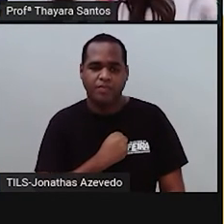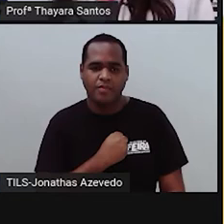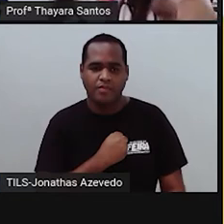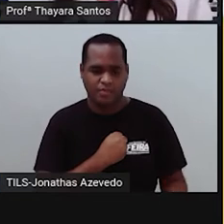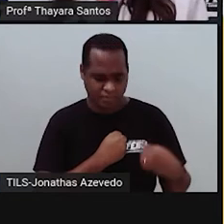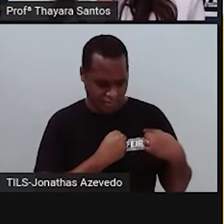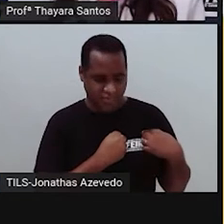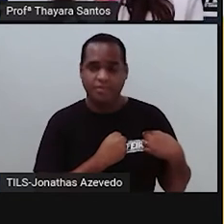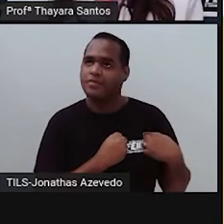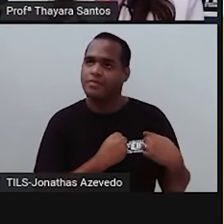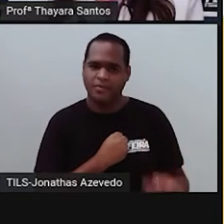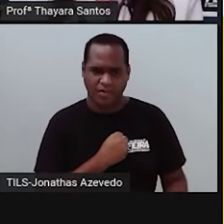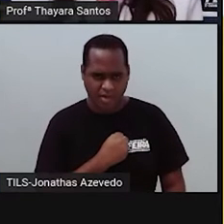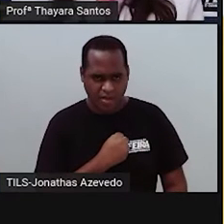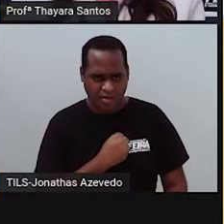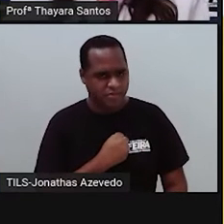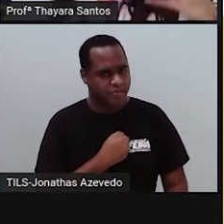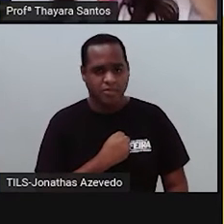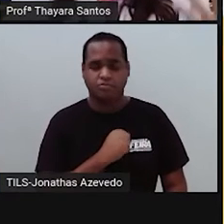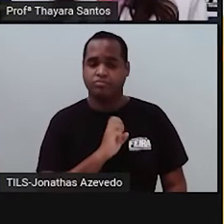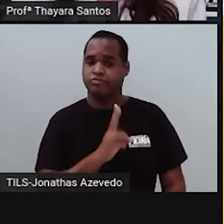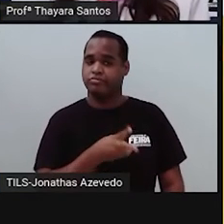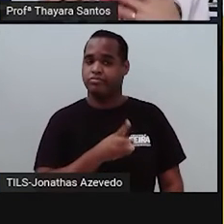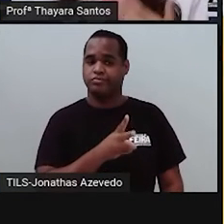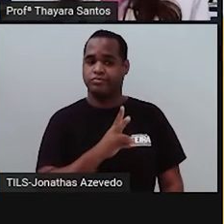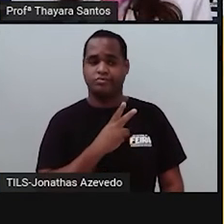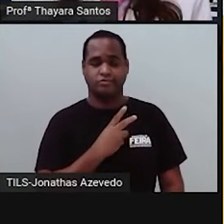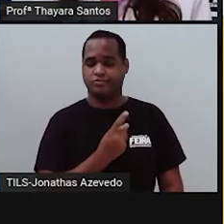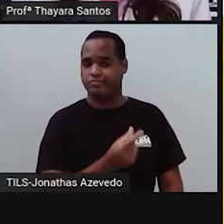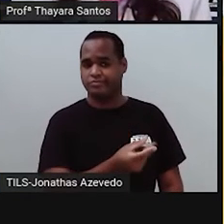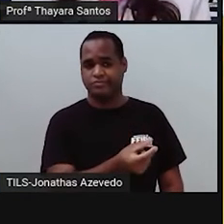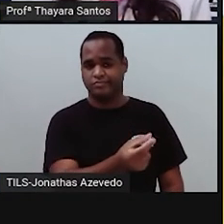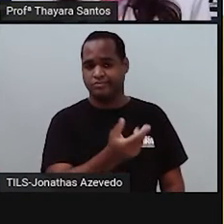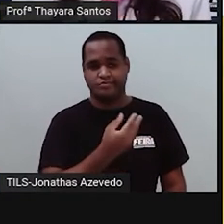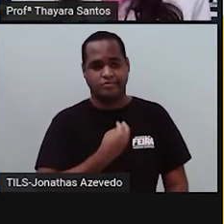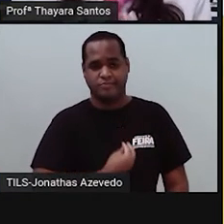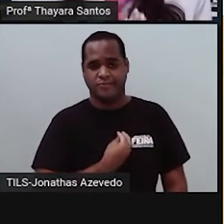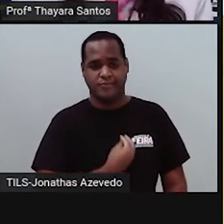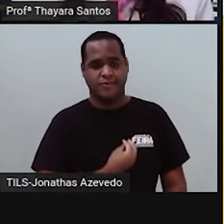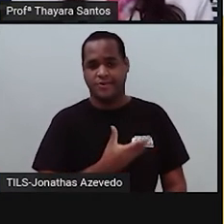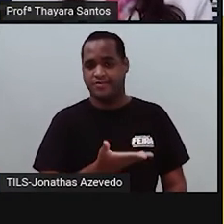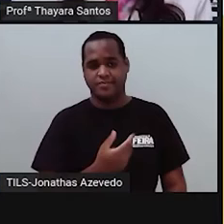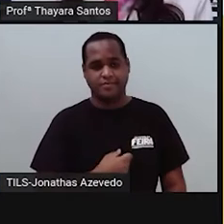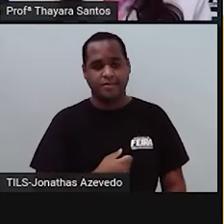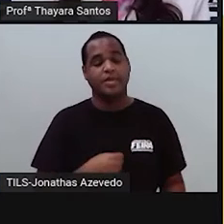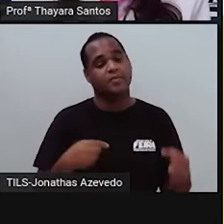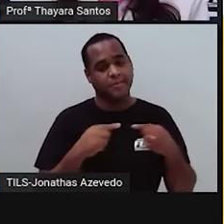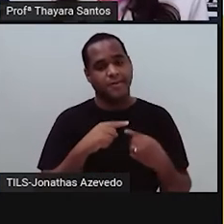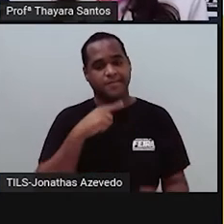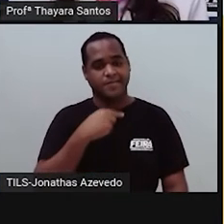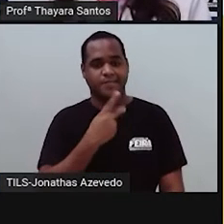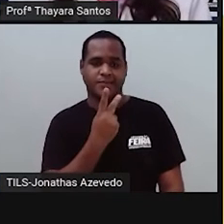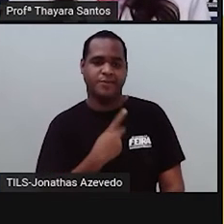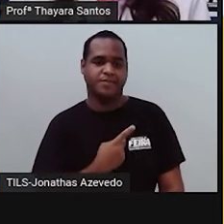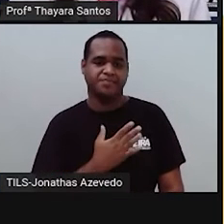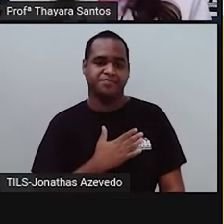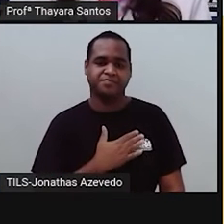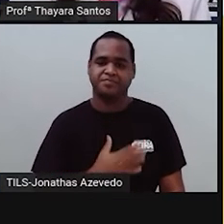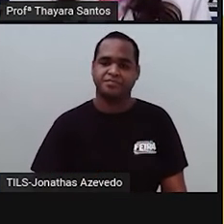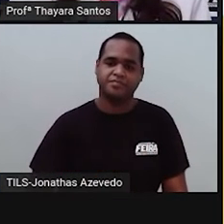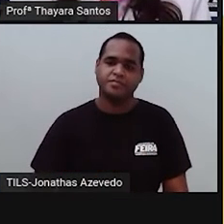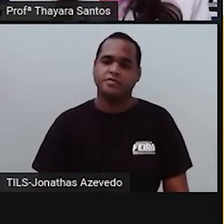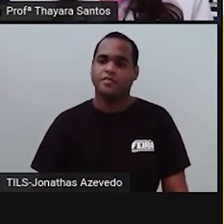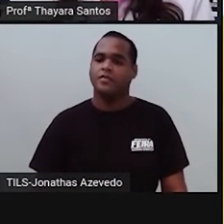vai continuar batendo. Então, por isso que a gente diz que é uma contração involuntária. Já